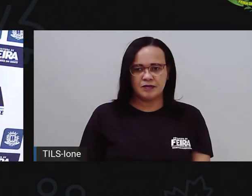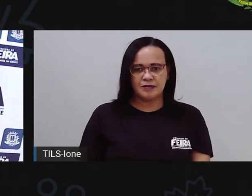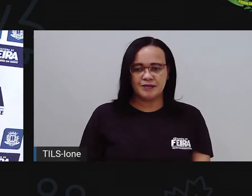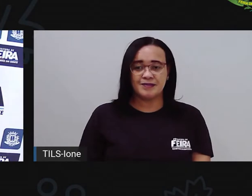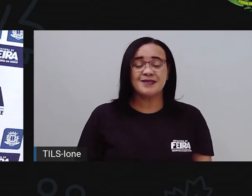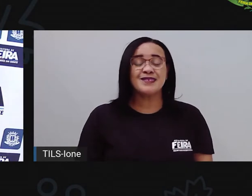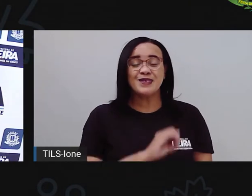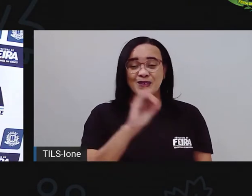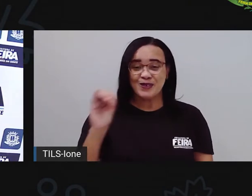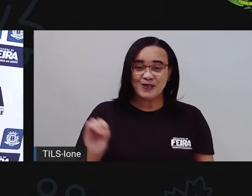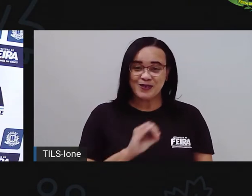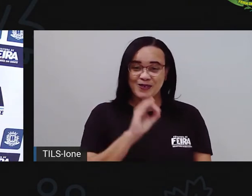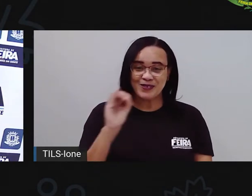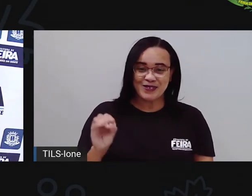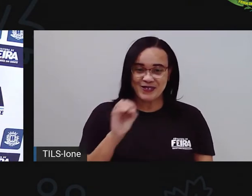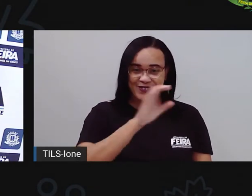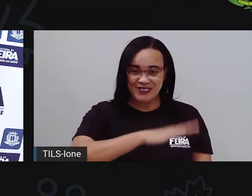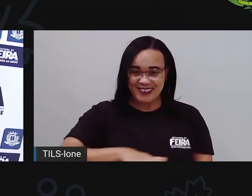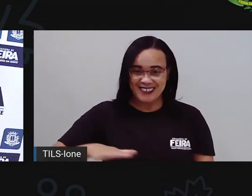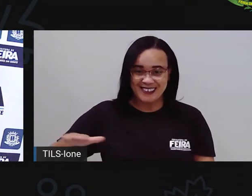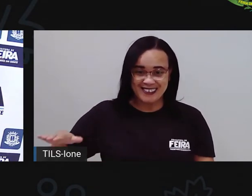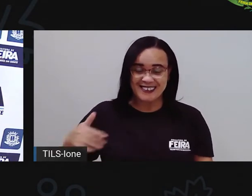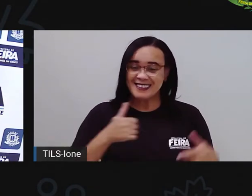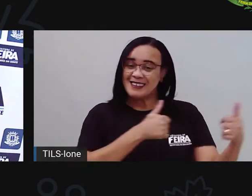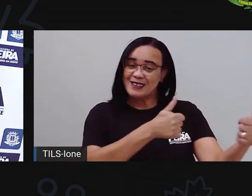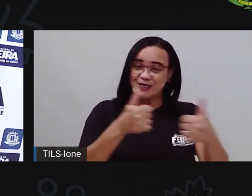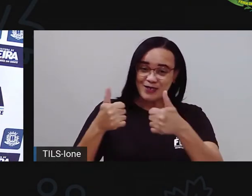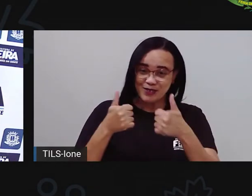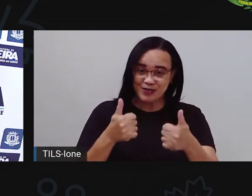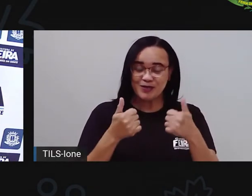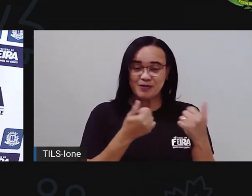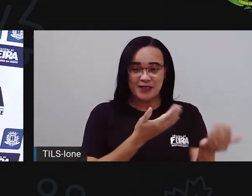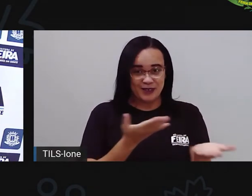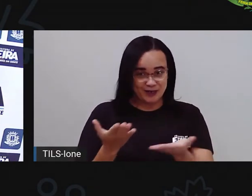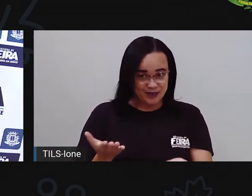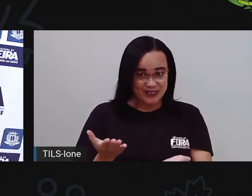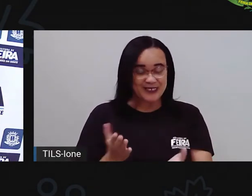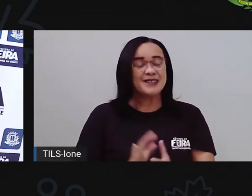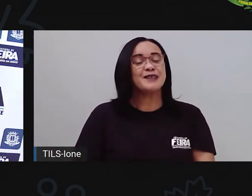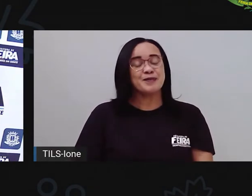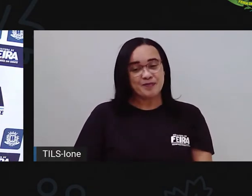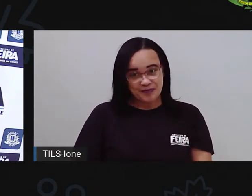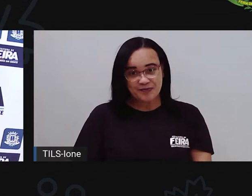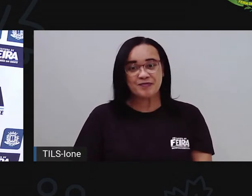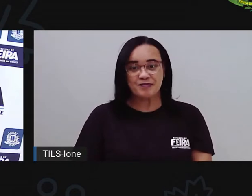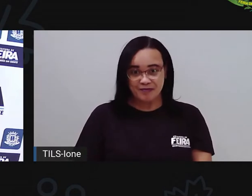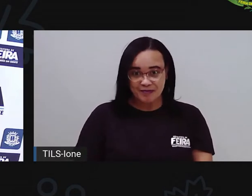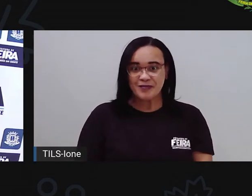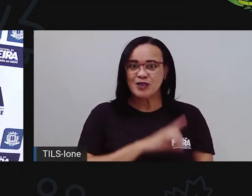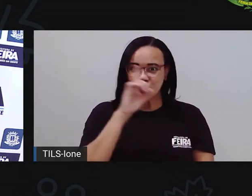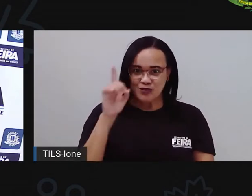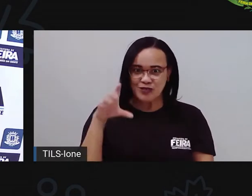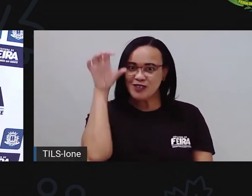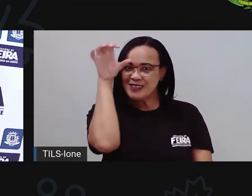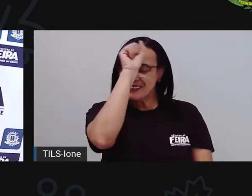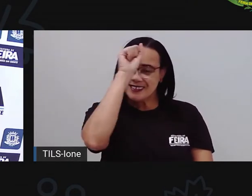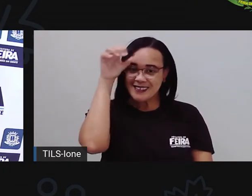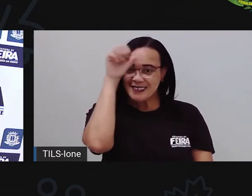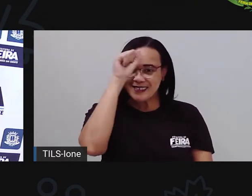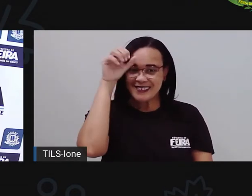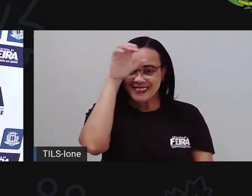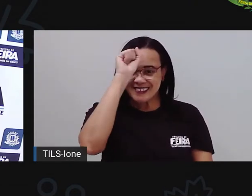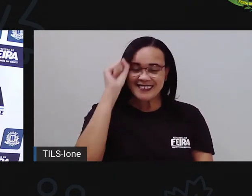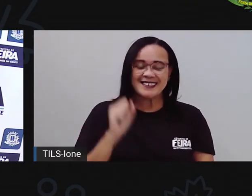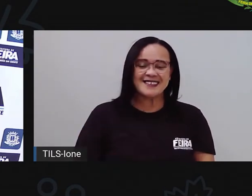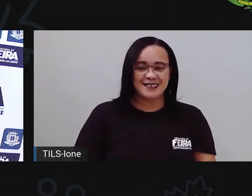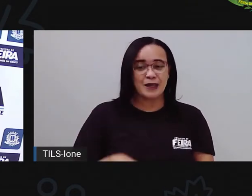Olá, crianças! Tudo bem com vocês? Vamos para mais um dia de muito aprendizado, né? Então,